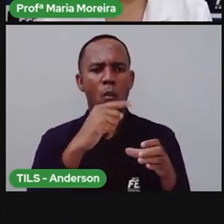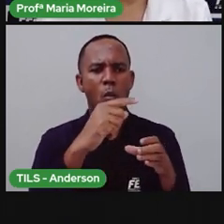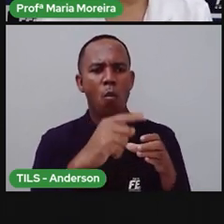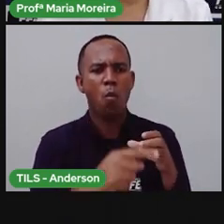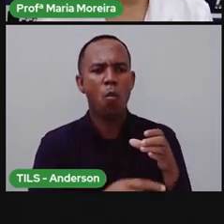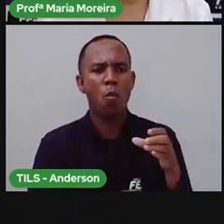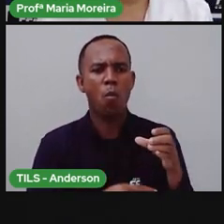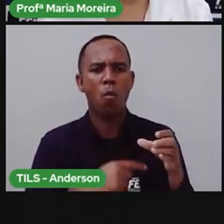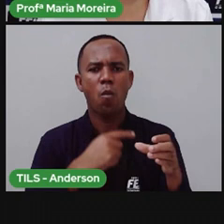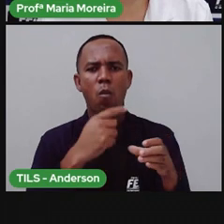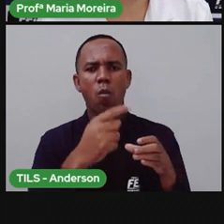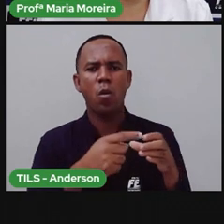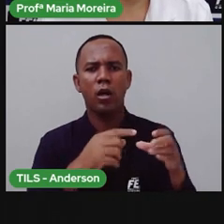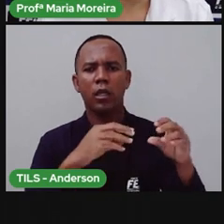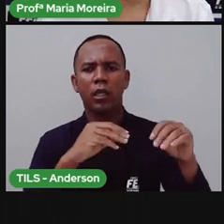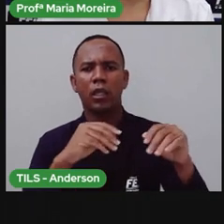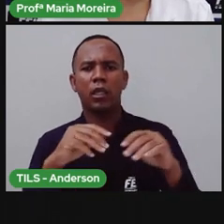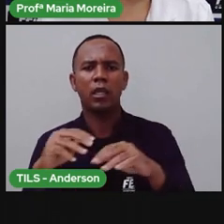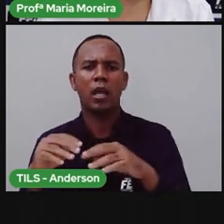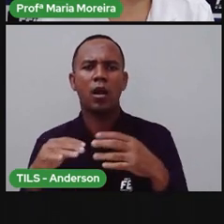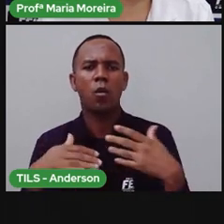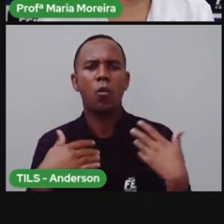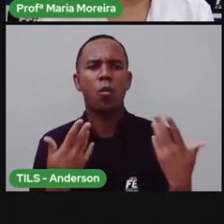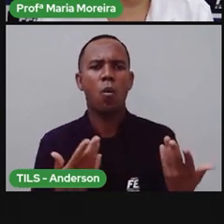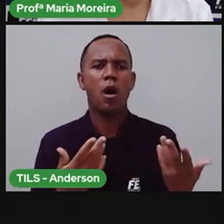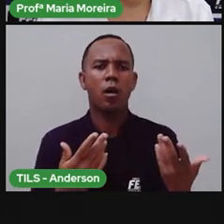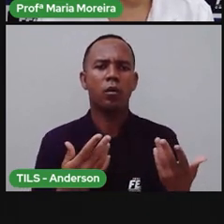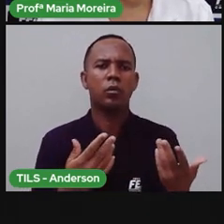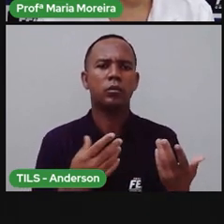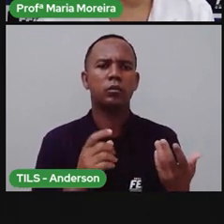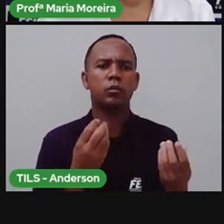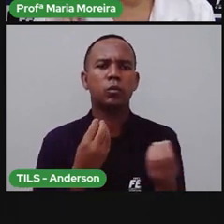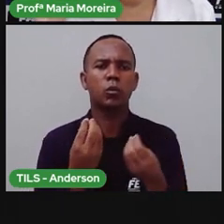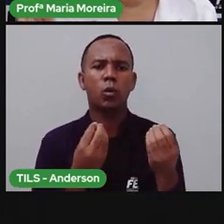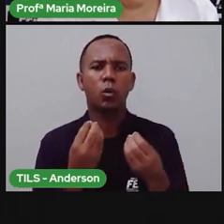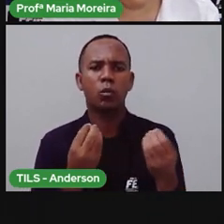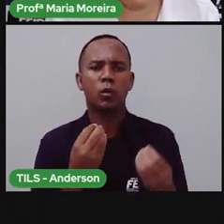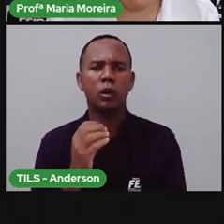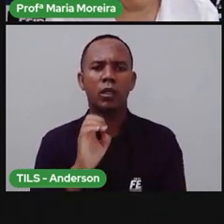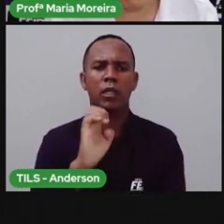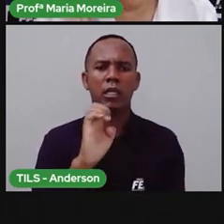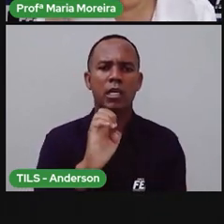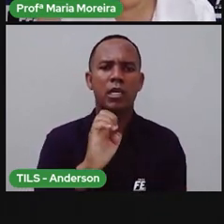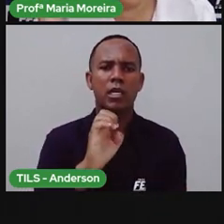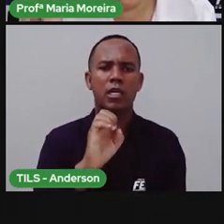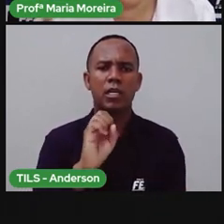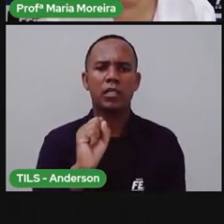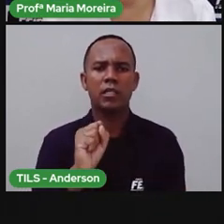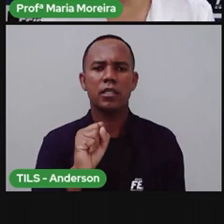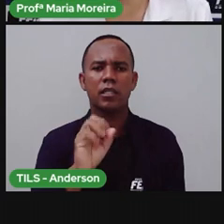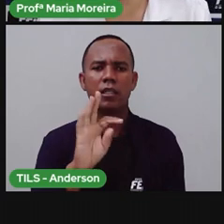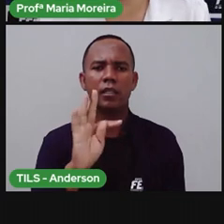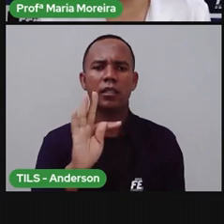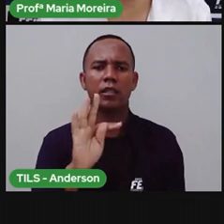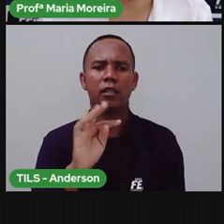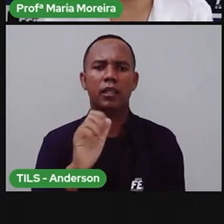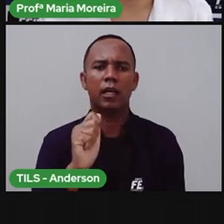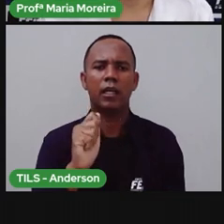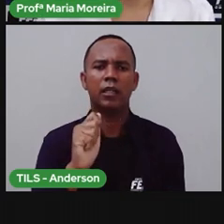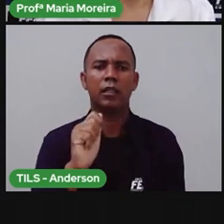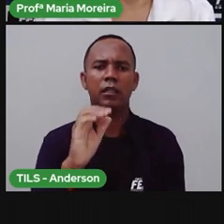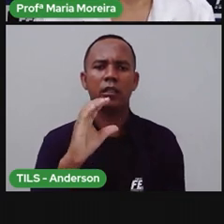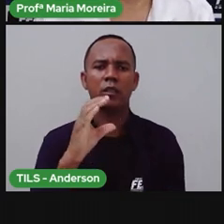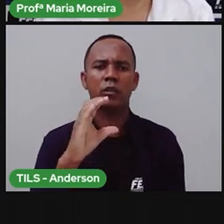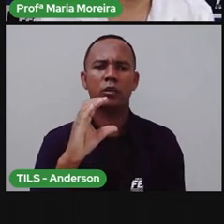faz, né? Para realizar essas estações do ano? Está faltando uma interrogaçãozinha ali, que é o sinal de pergunta.